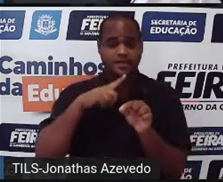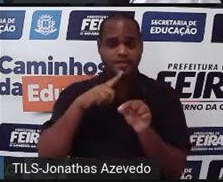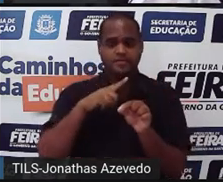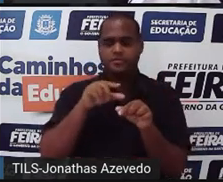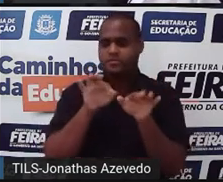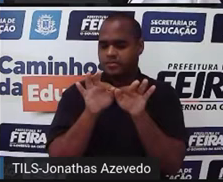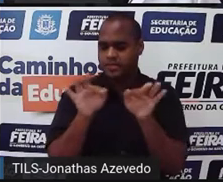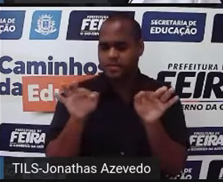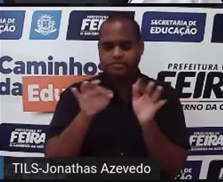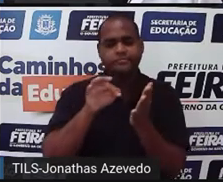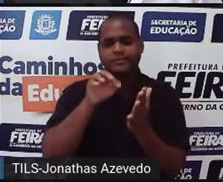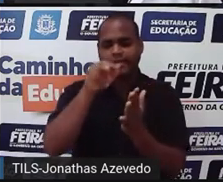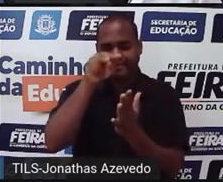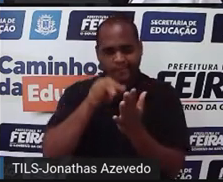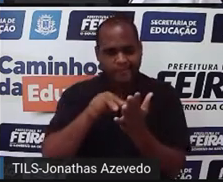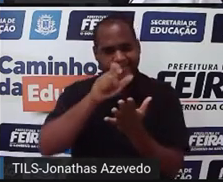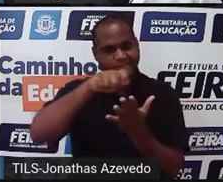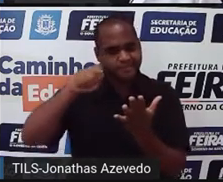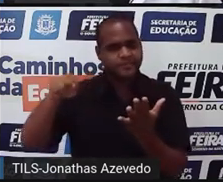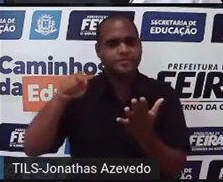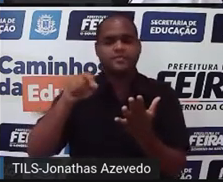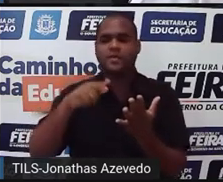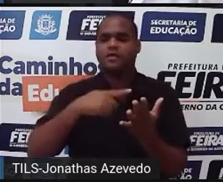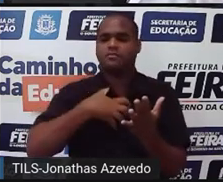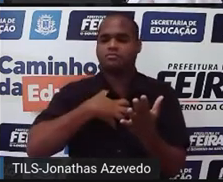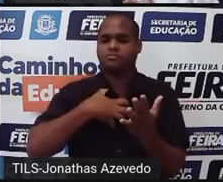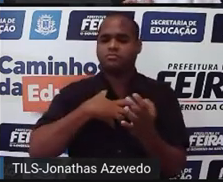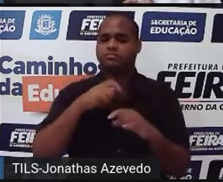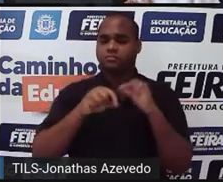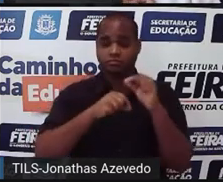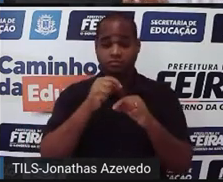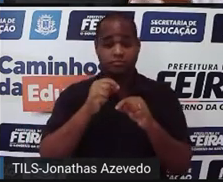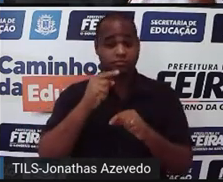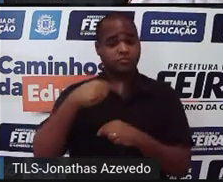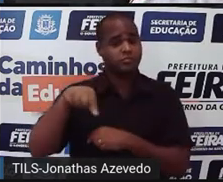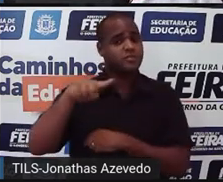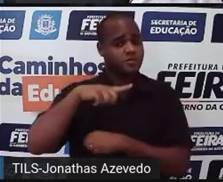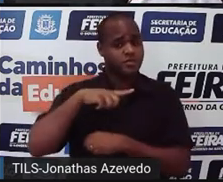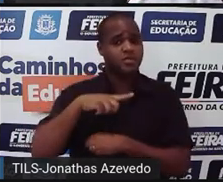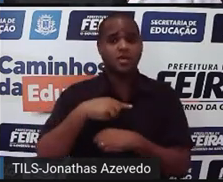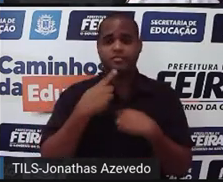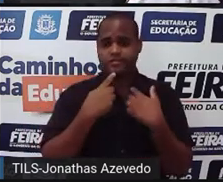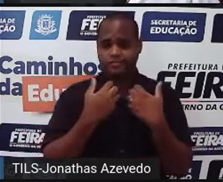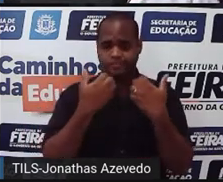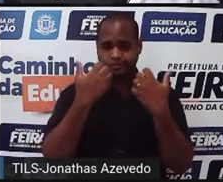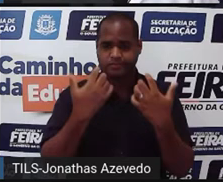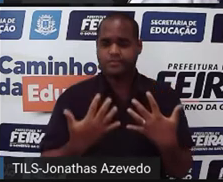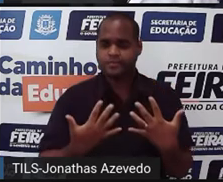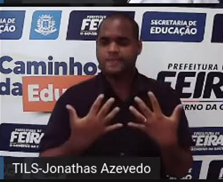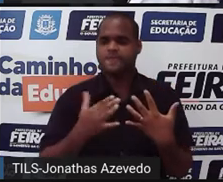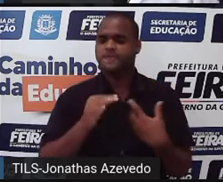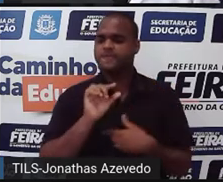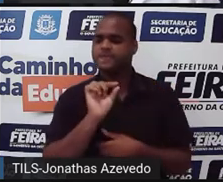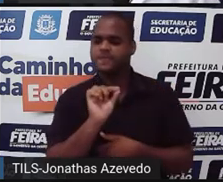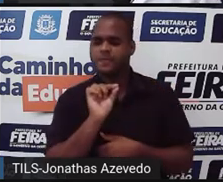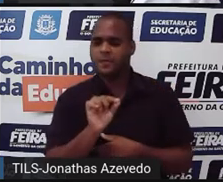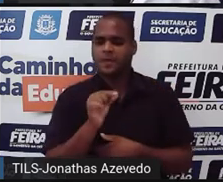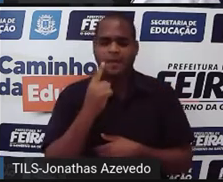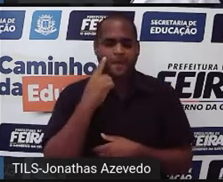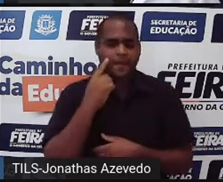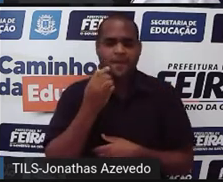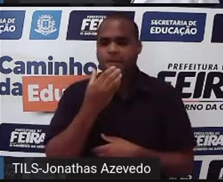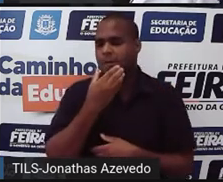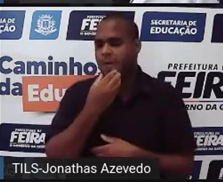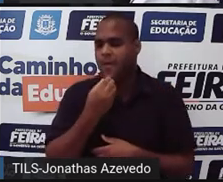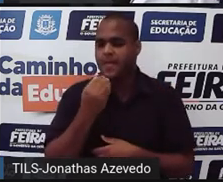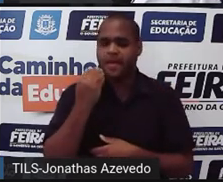escrita, tá? O sentido é o seguinte, é como se nós estivéssemos falando com algum menino, algum